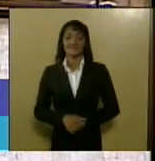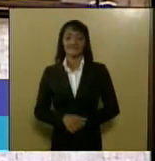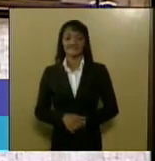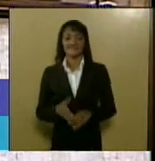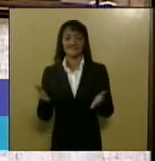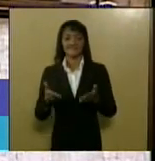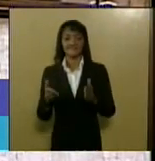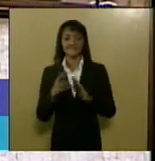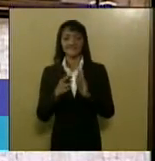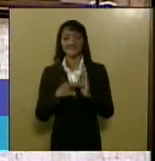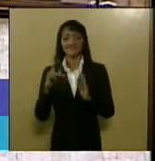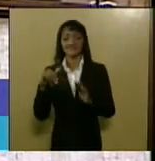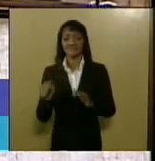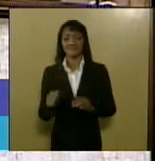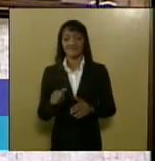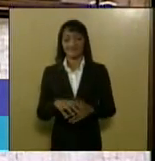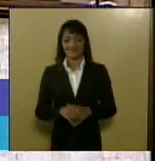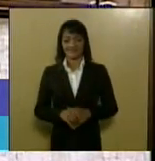agora passaremos a ordem do dia